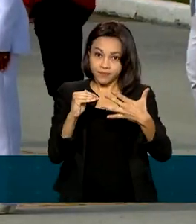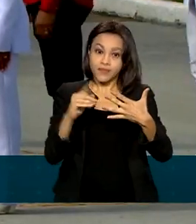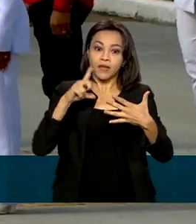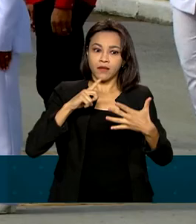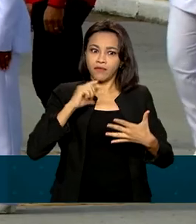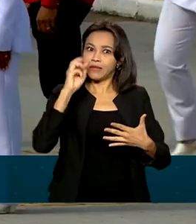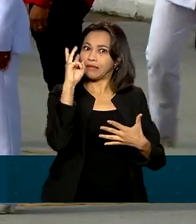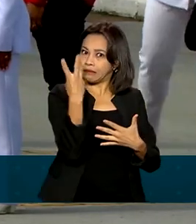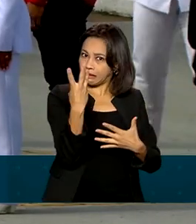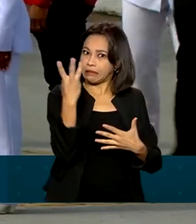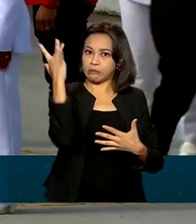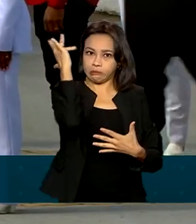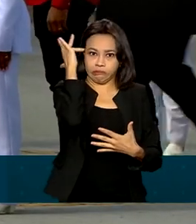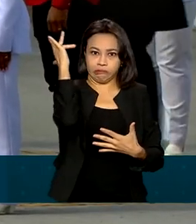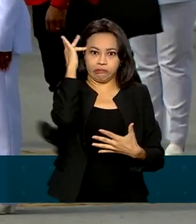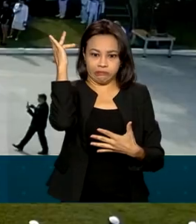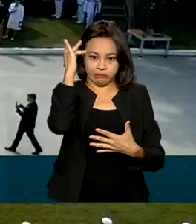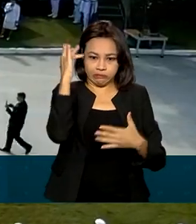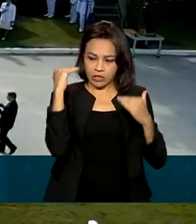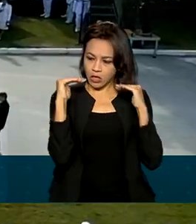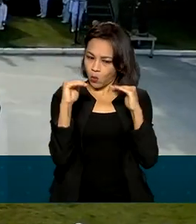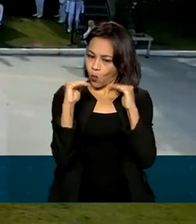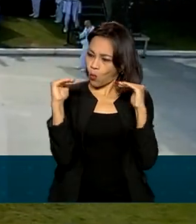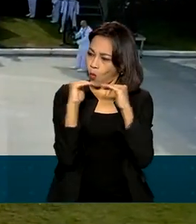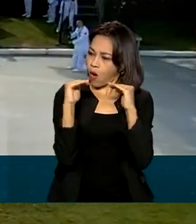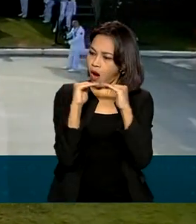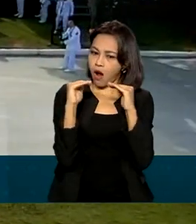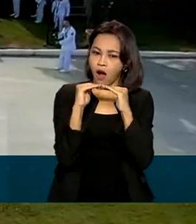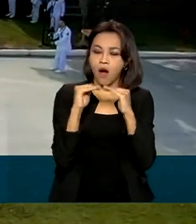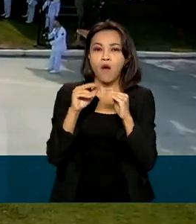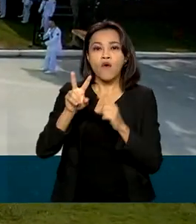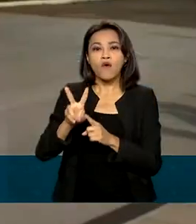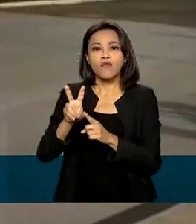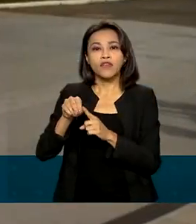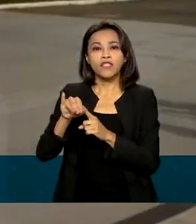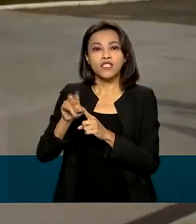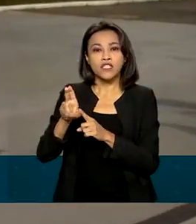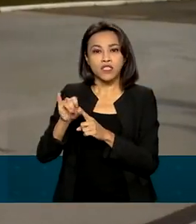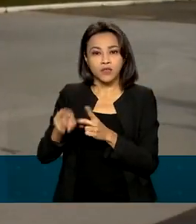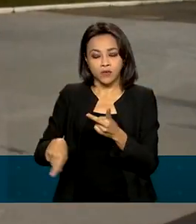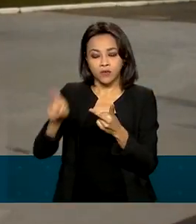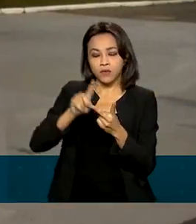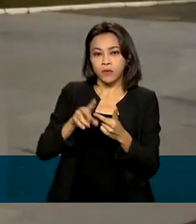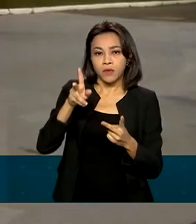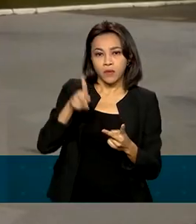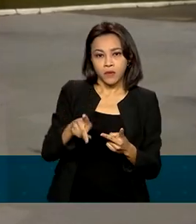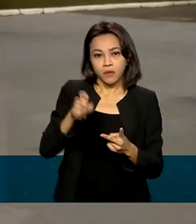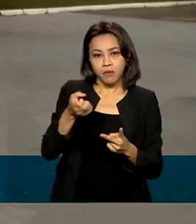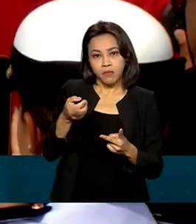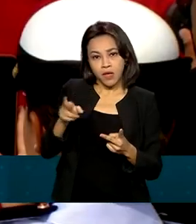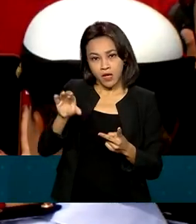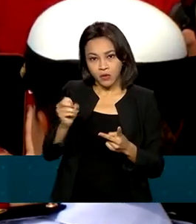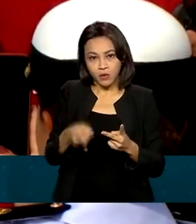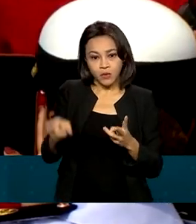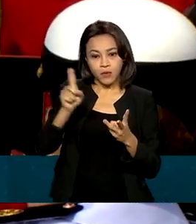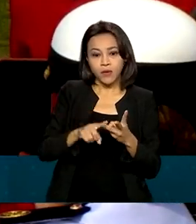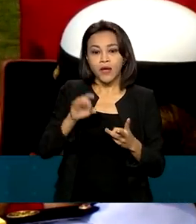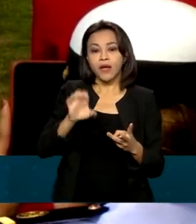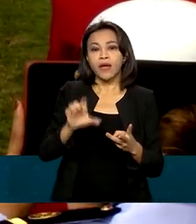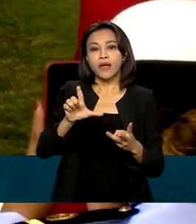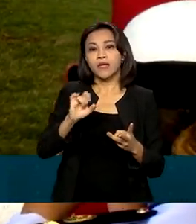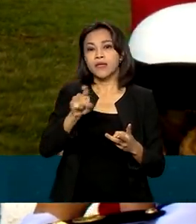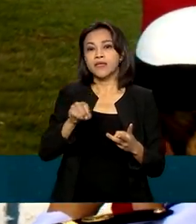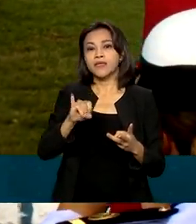colocados, com a mesma média. Vinícius Silva de Pontes, Pedro Vitor da Silva Ribeiro e Elisiane